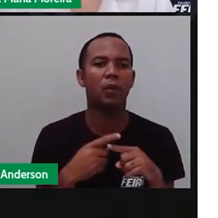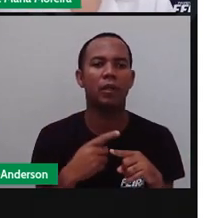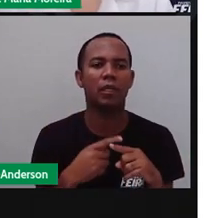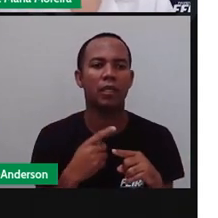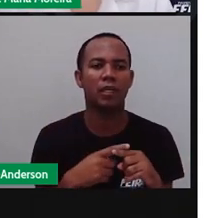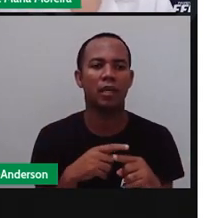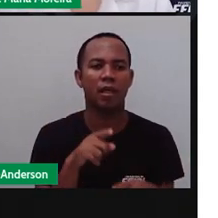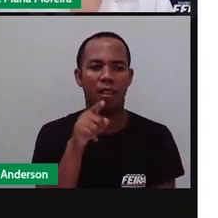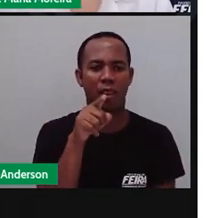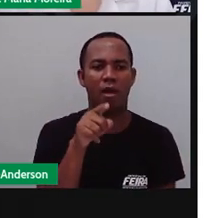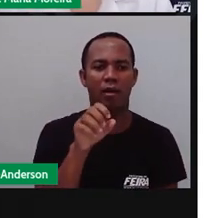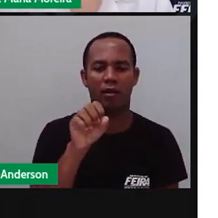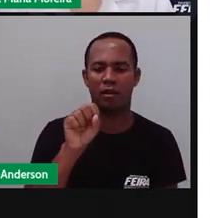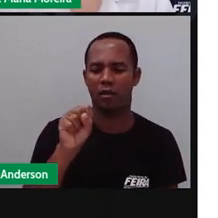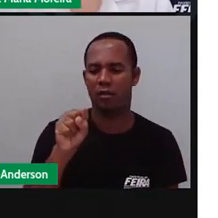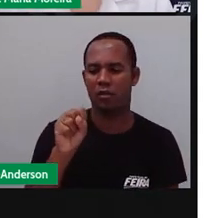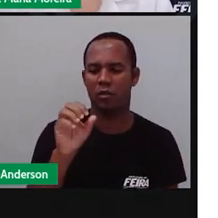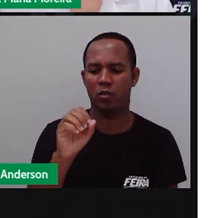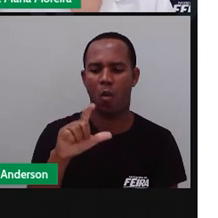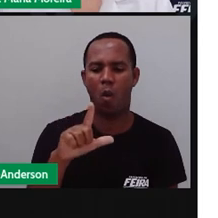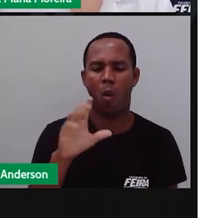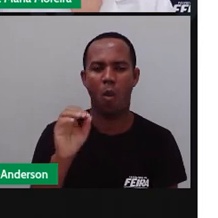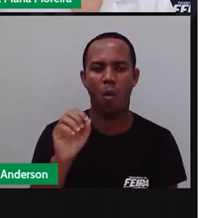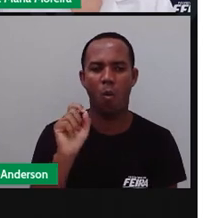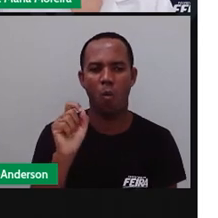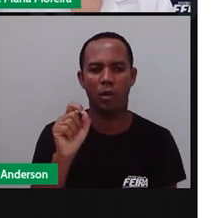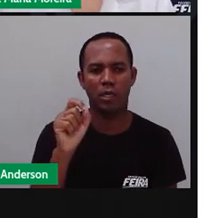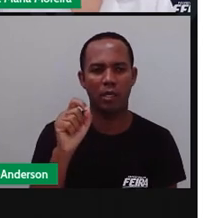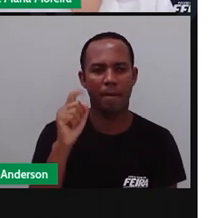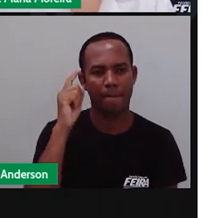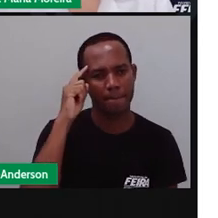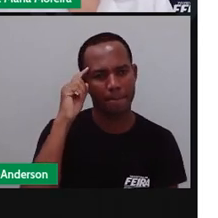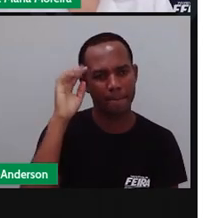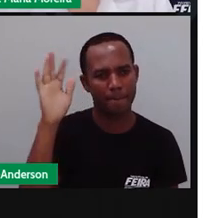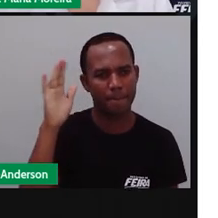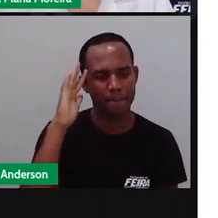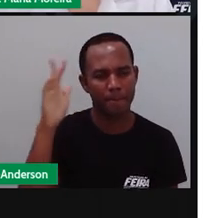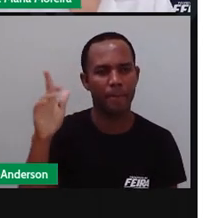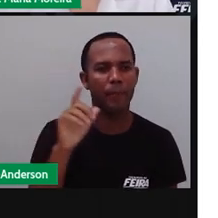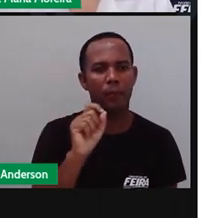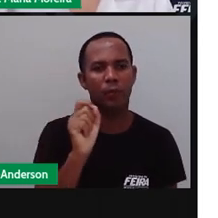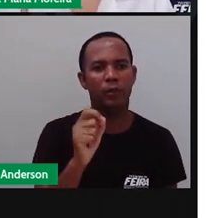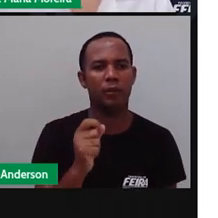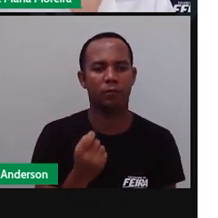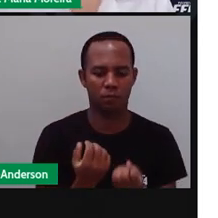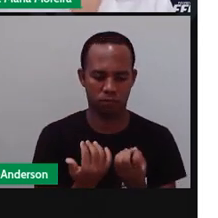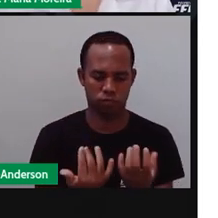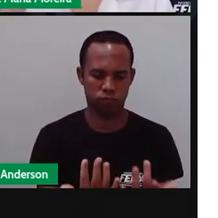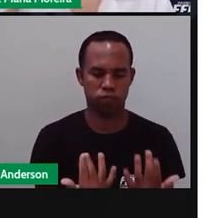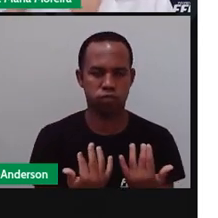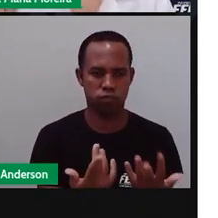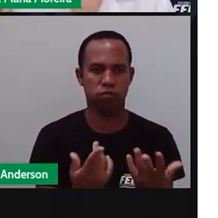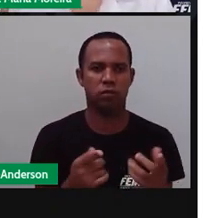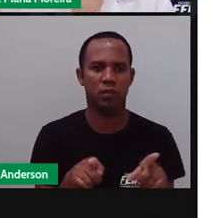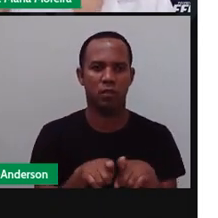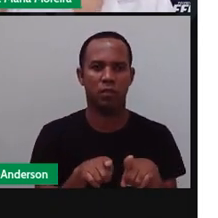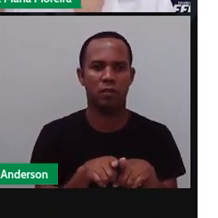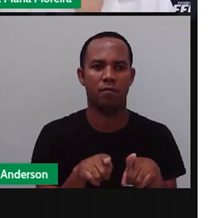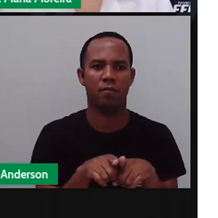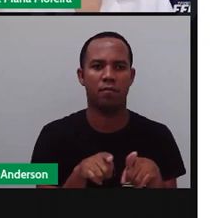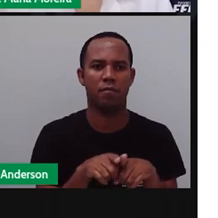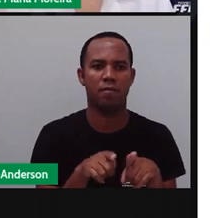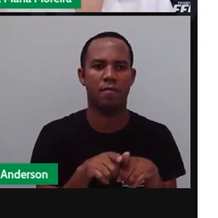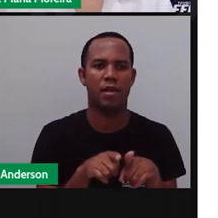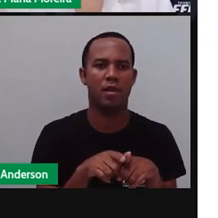né, a quantidade de nutrientes presentes, ele reflete o quê? A produção agrícola. Mas isso também está atrelado ao quê?